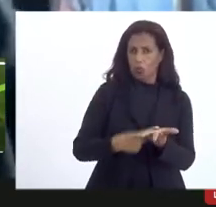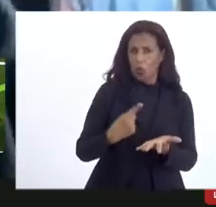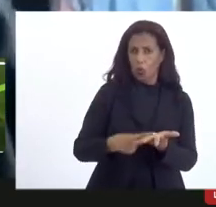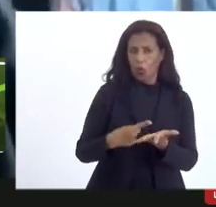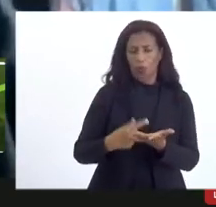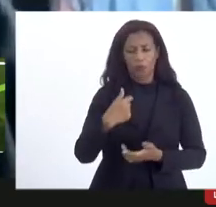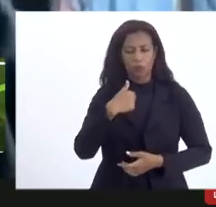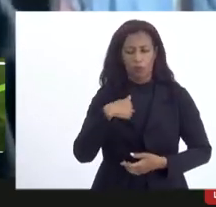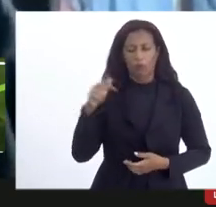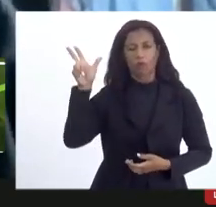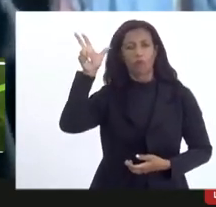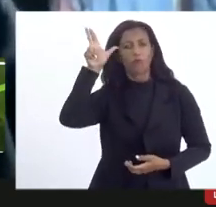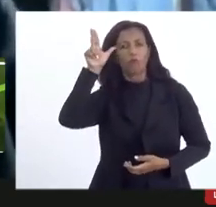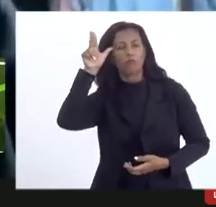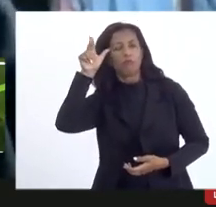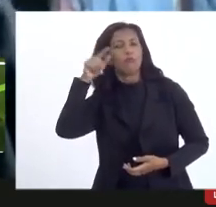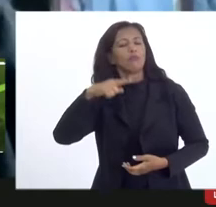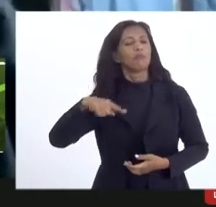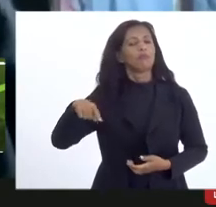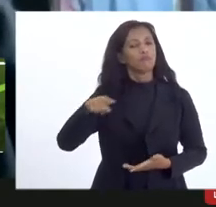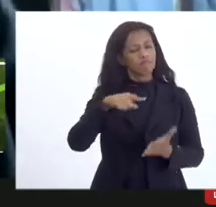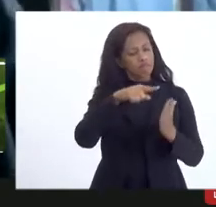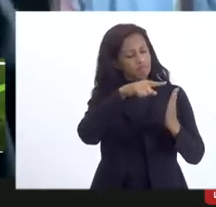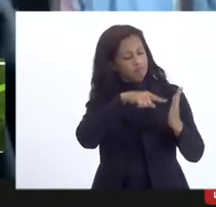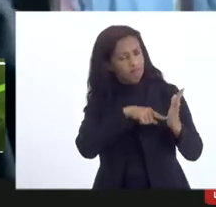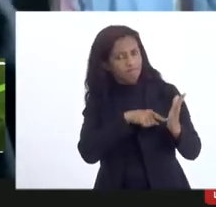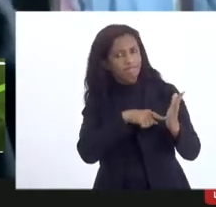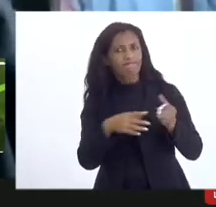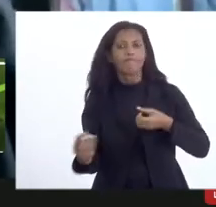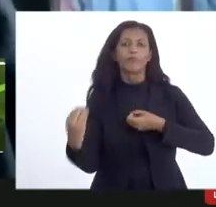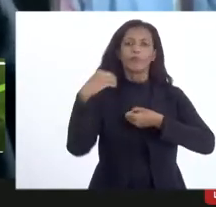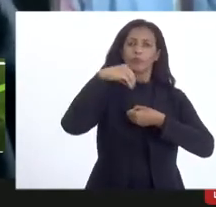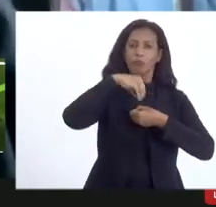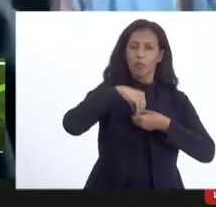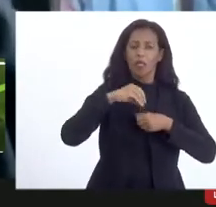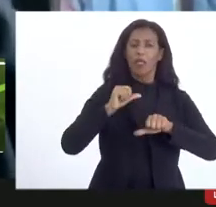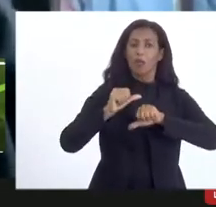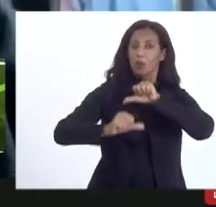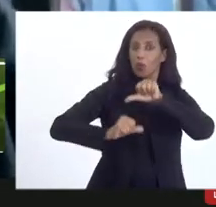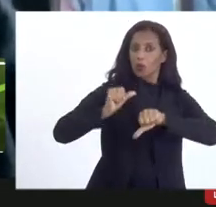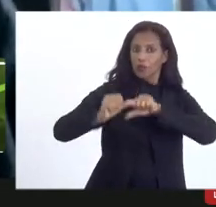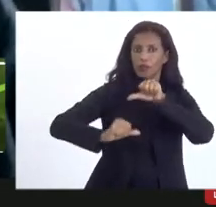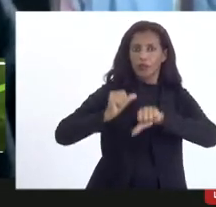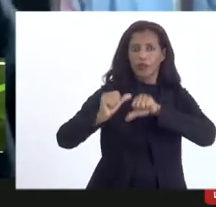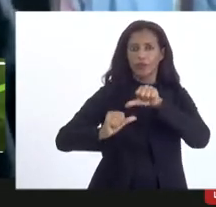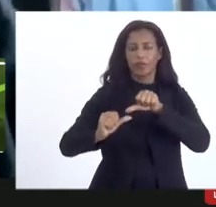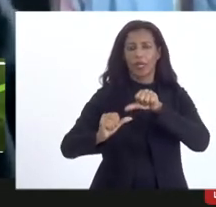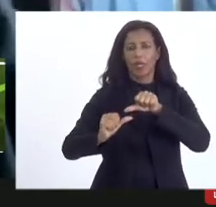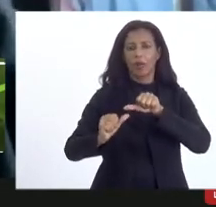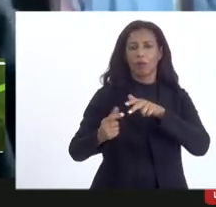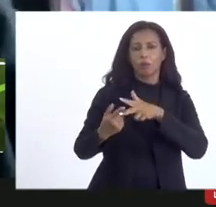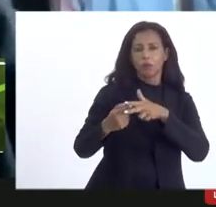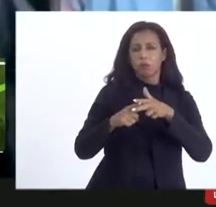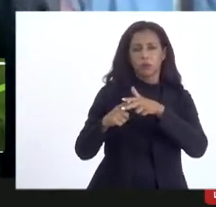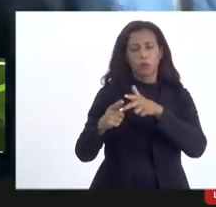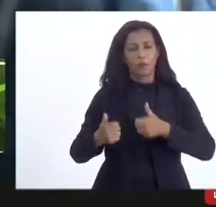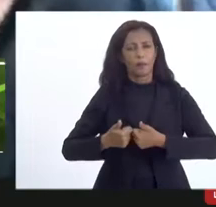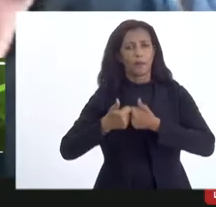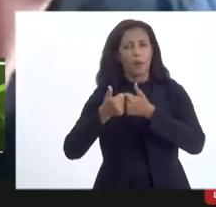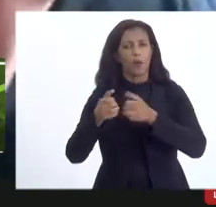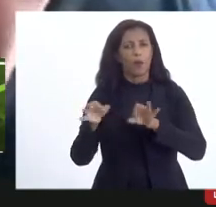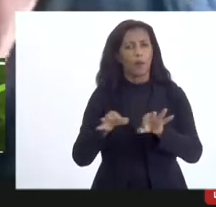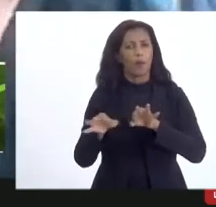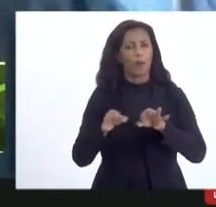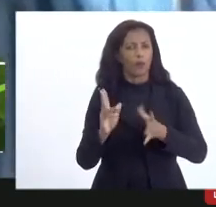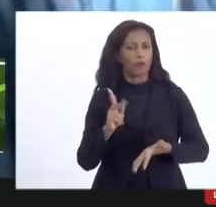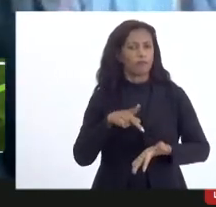Edilmar Coelho, de que elas serão incorporadas e modificarão e aprimorarão o projeto original.